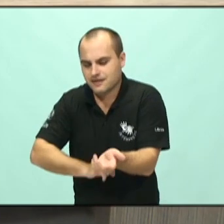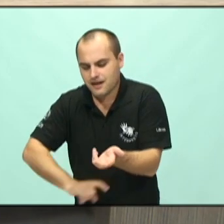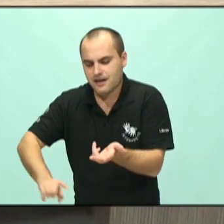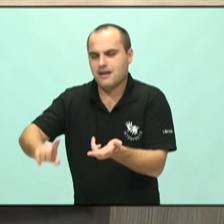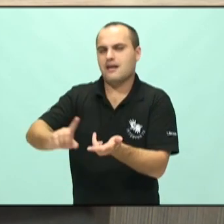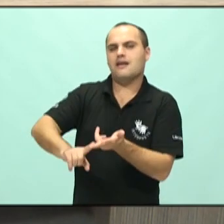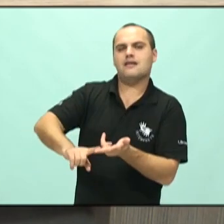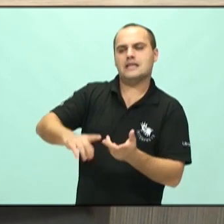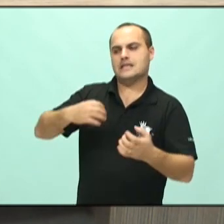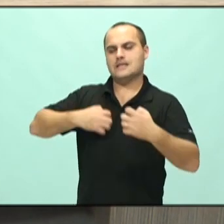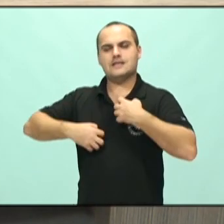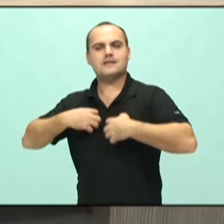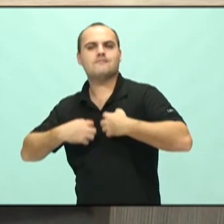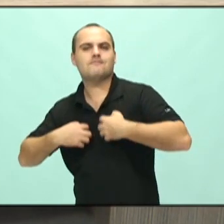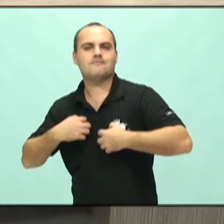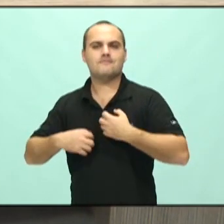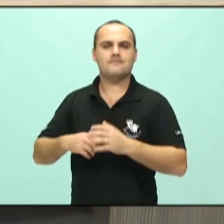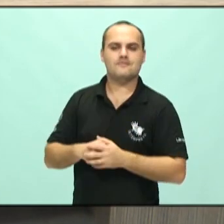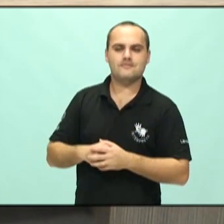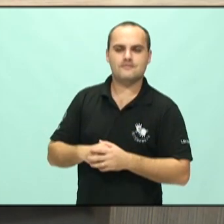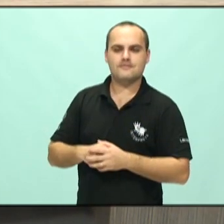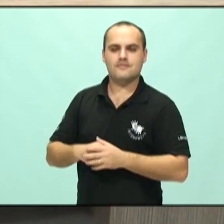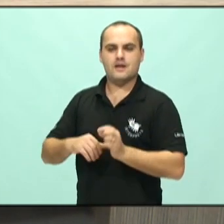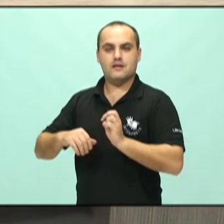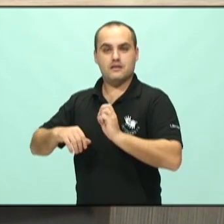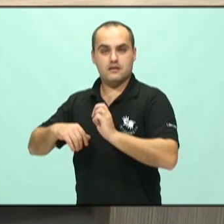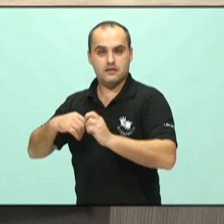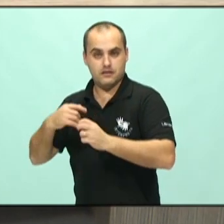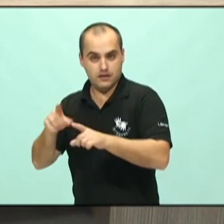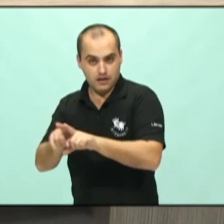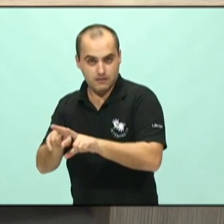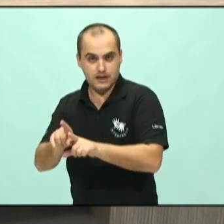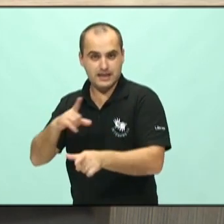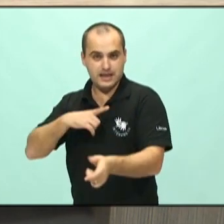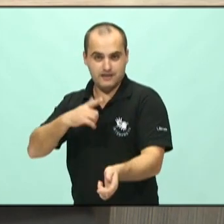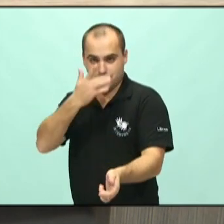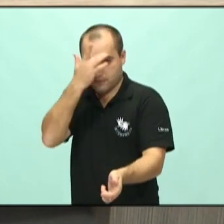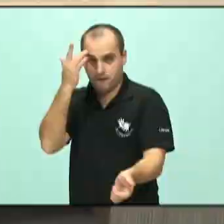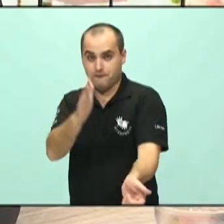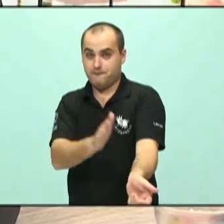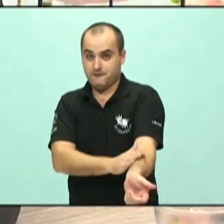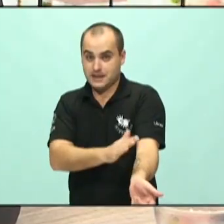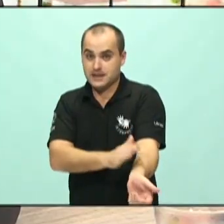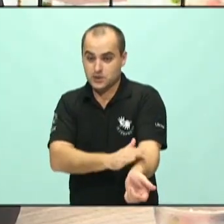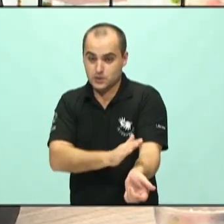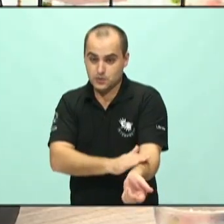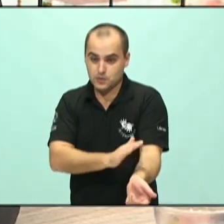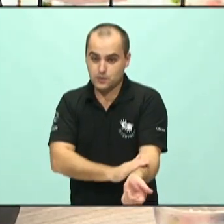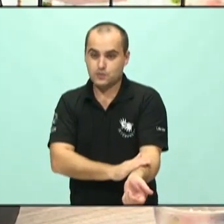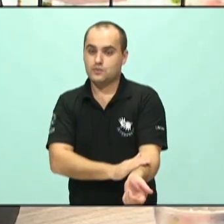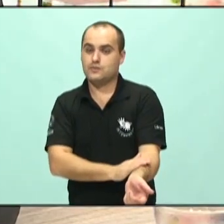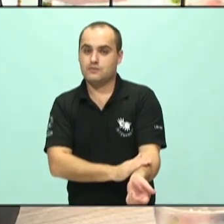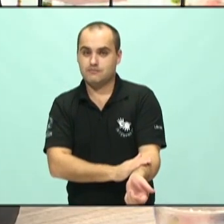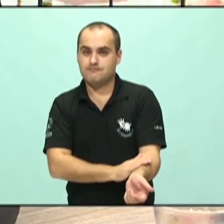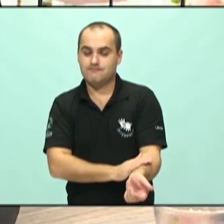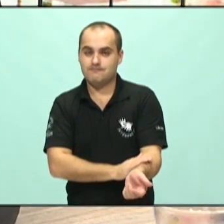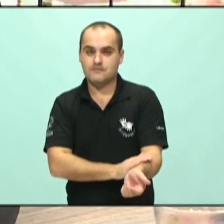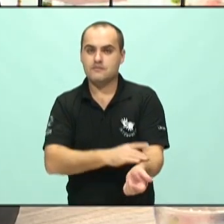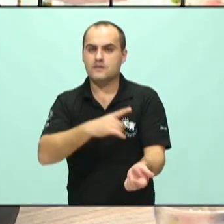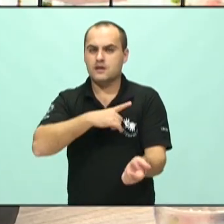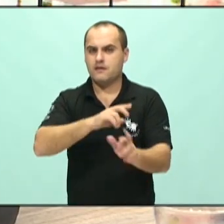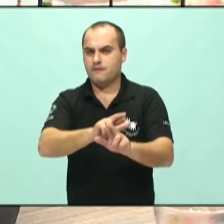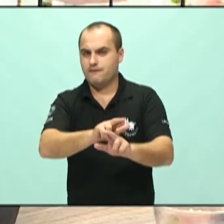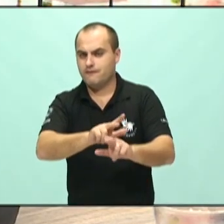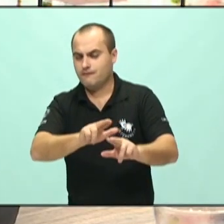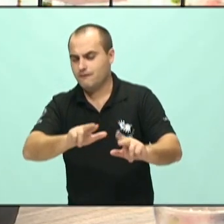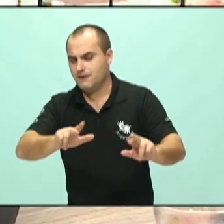e aí buscamos as fugas pelos vícios, que entre os diversos vícios, tem